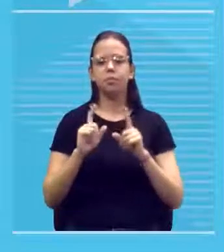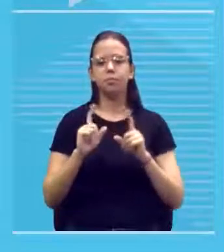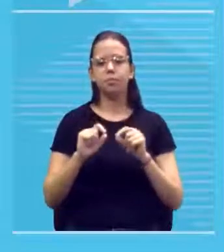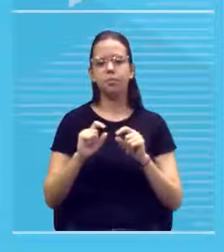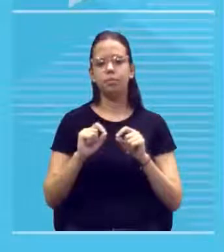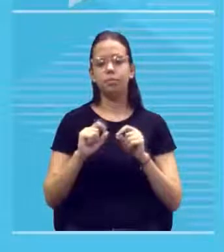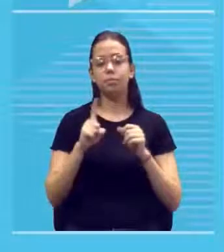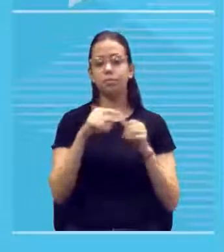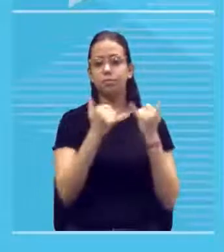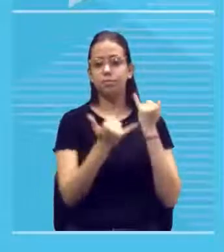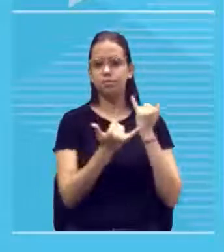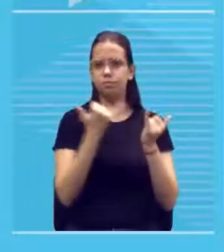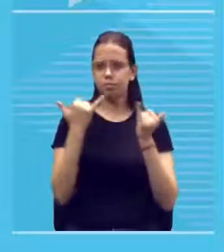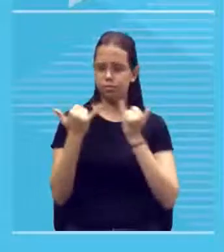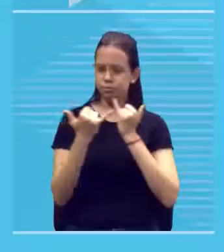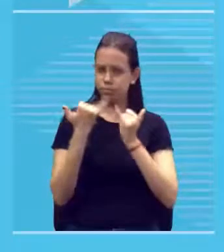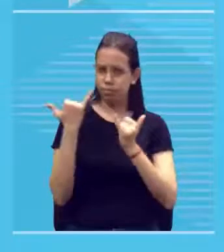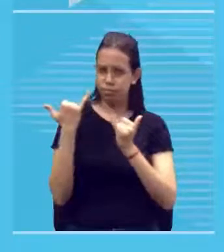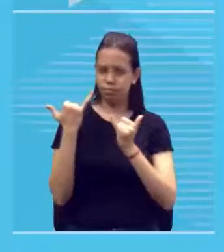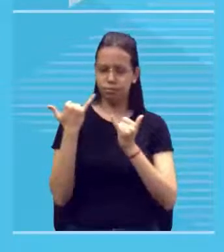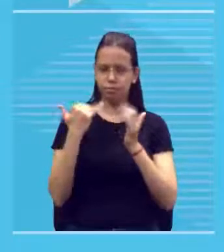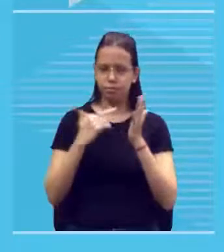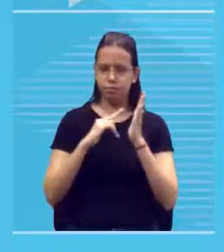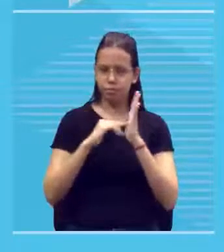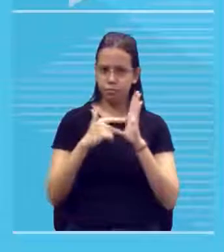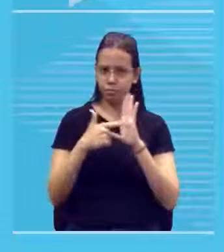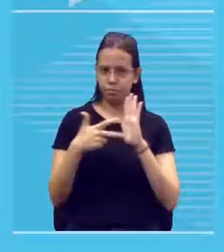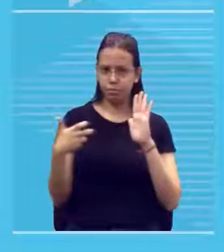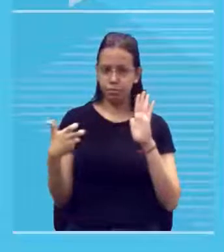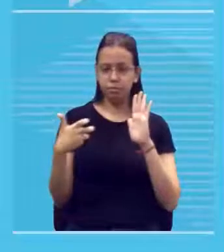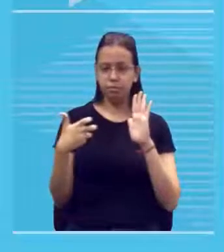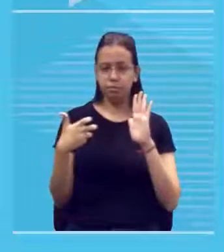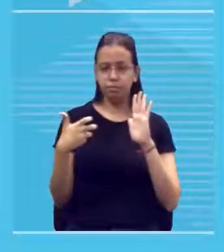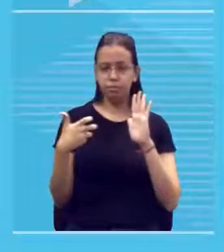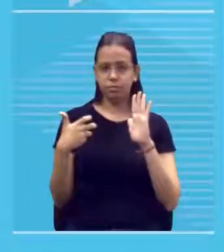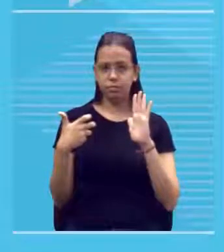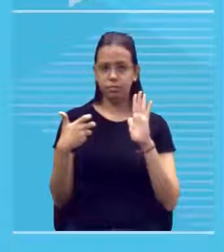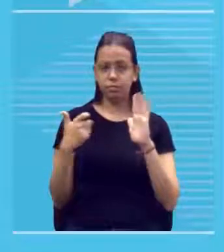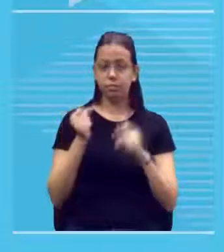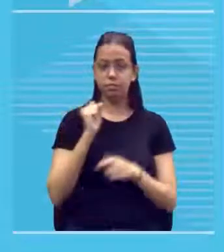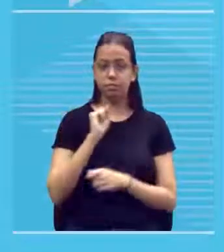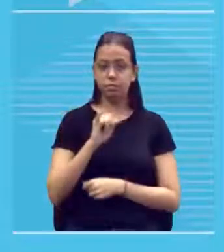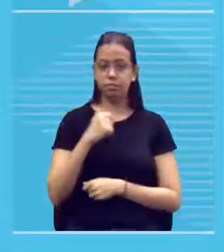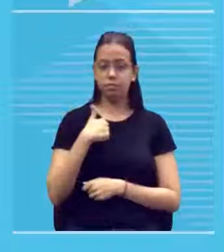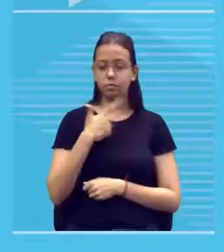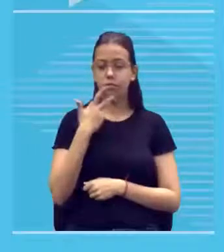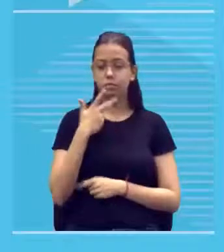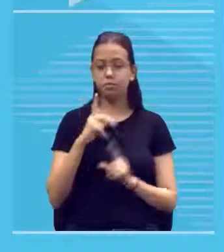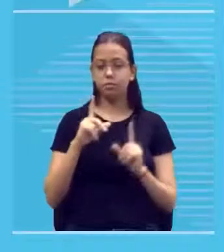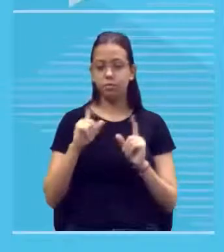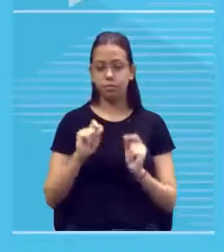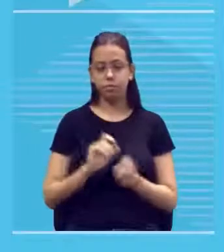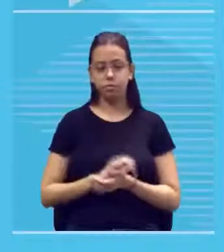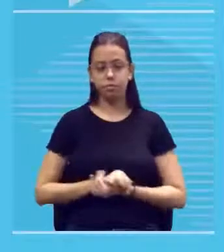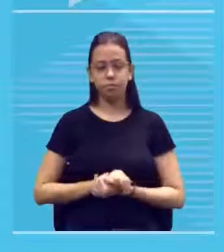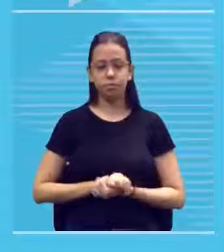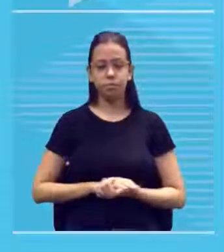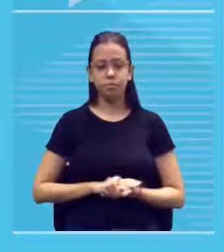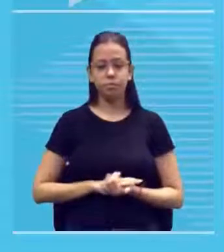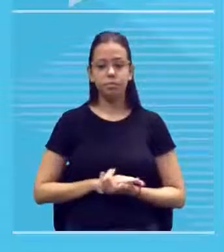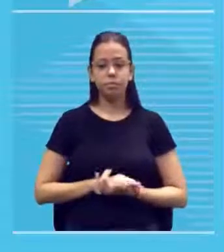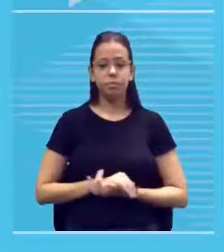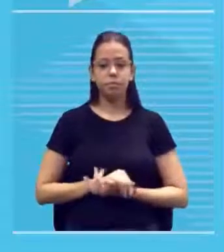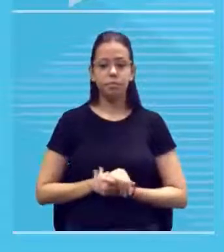parecidas muito parecidas as interpretações e quando eu coloco uma um